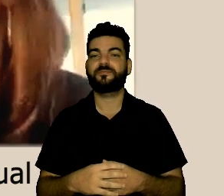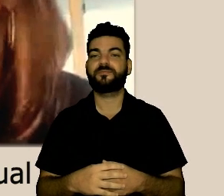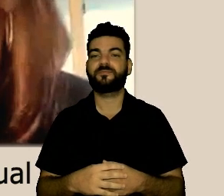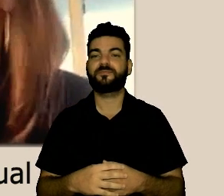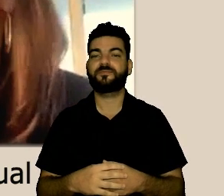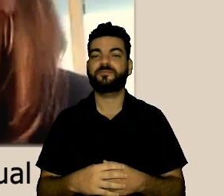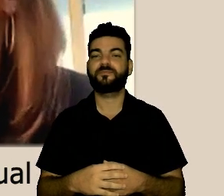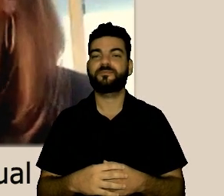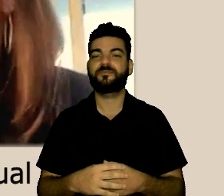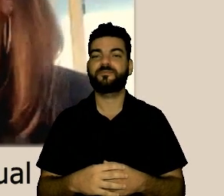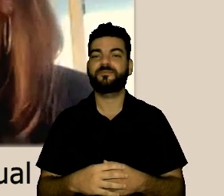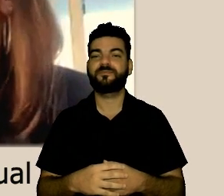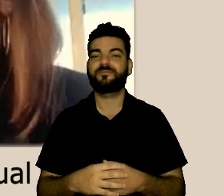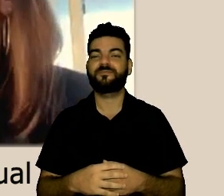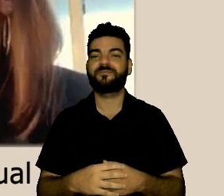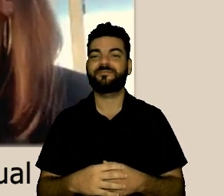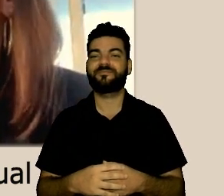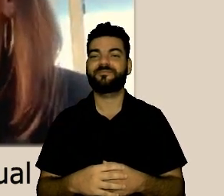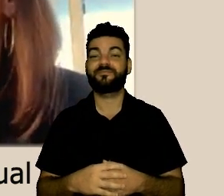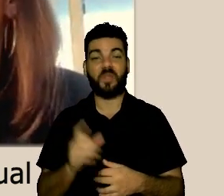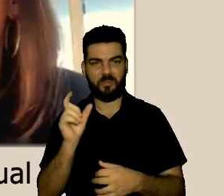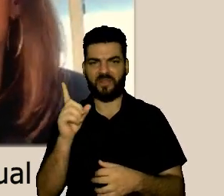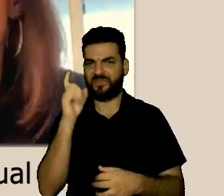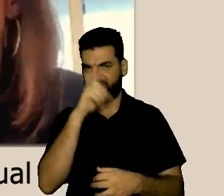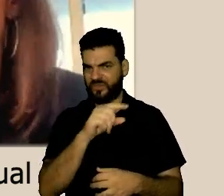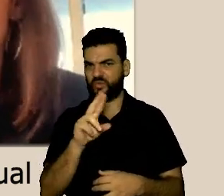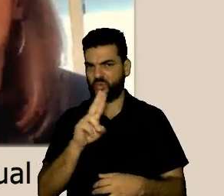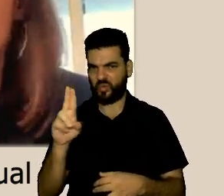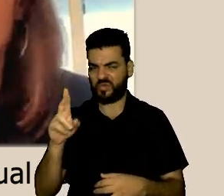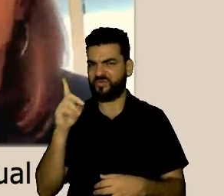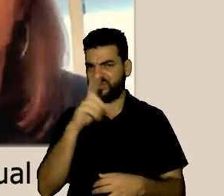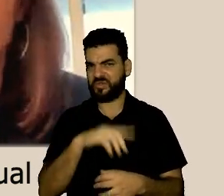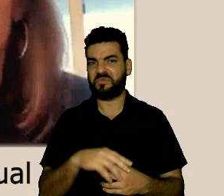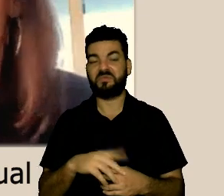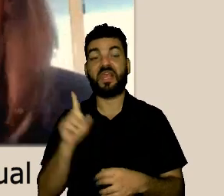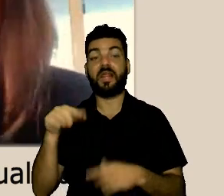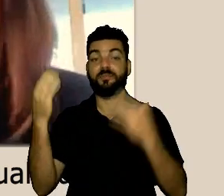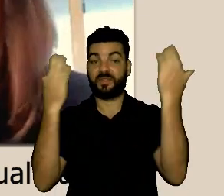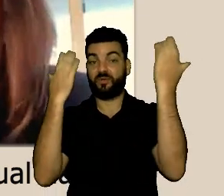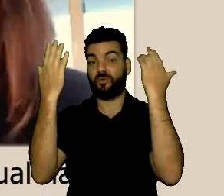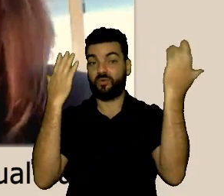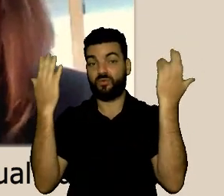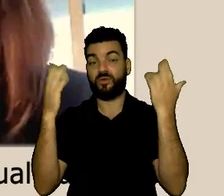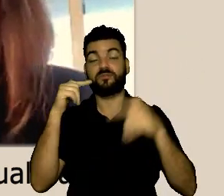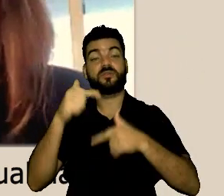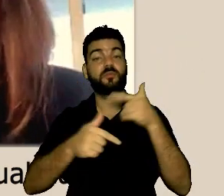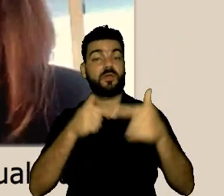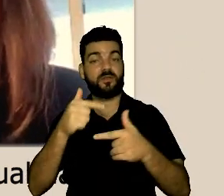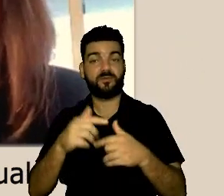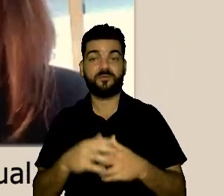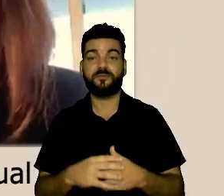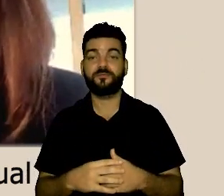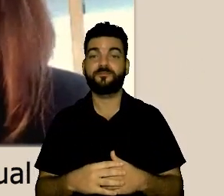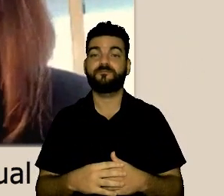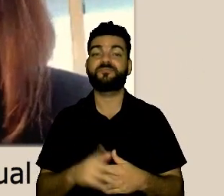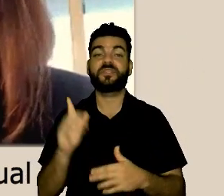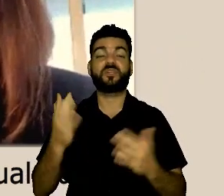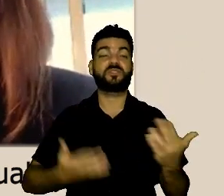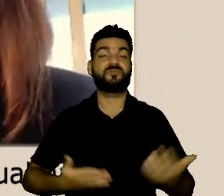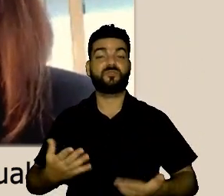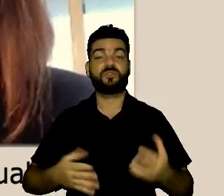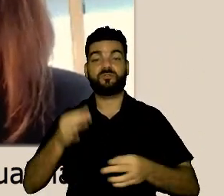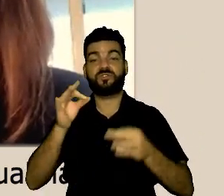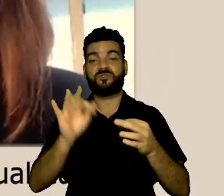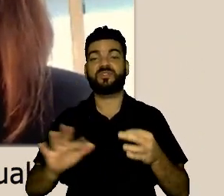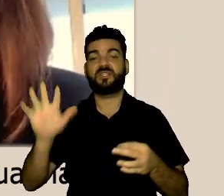é difícil, a Jocely é psicóloga do trabalho, servidora da Justiça